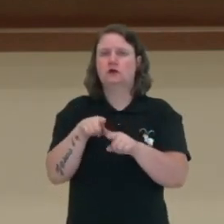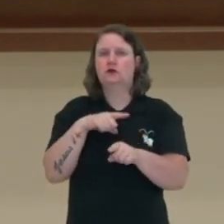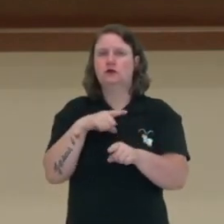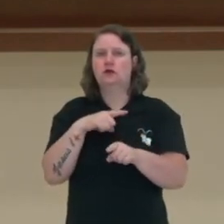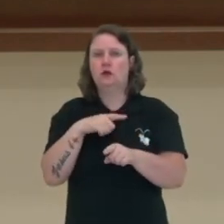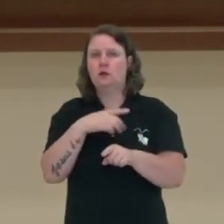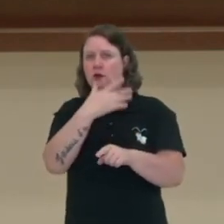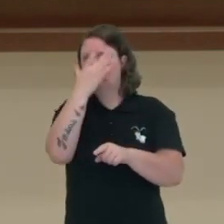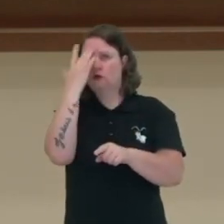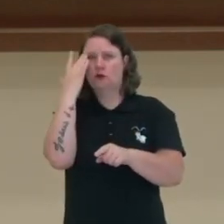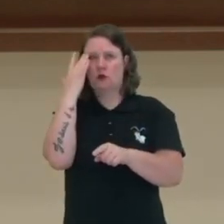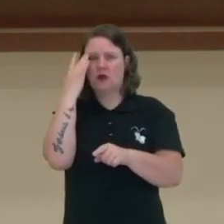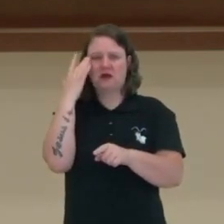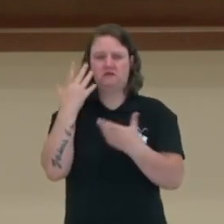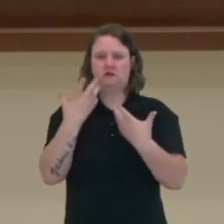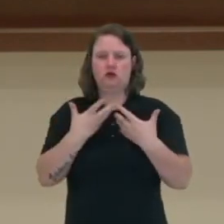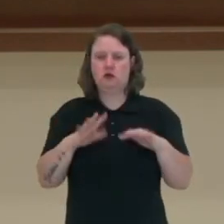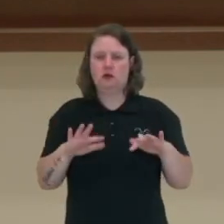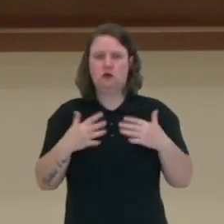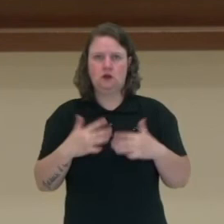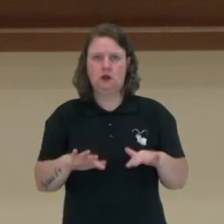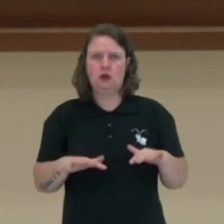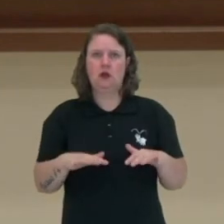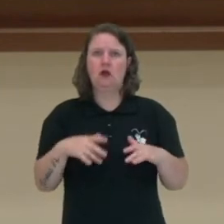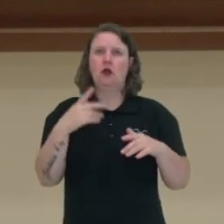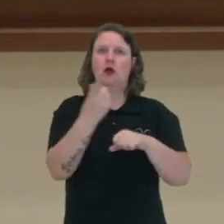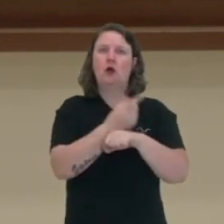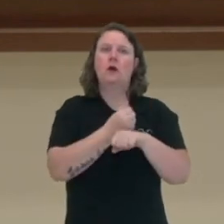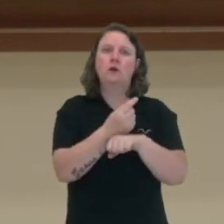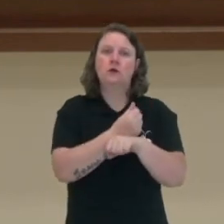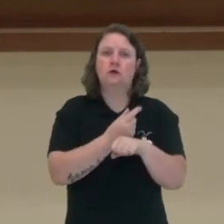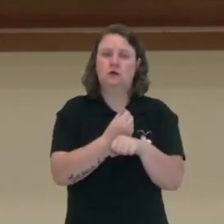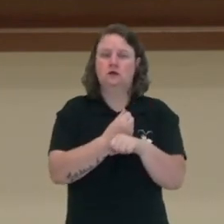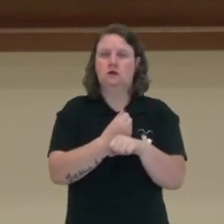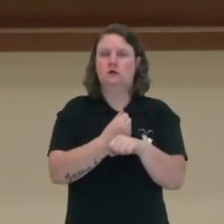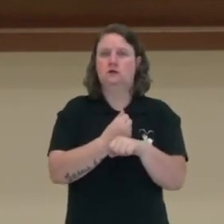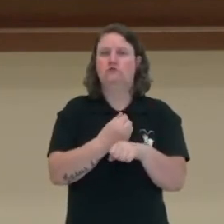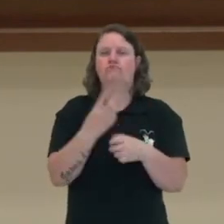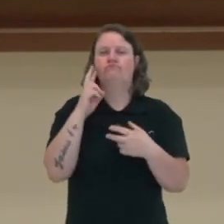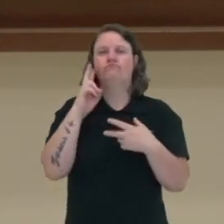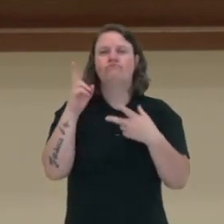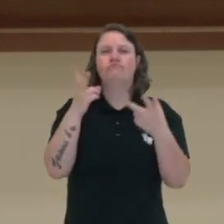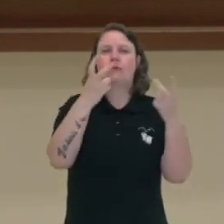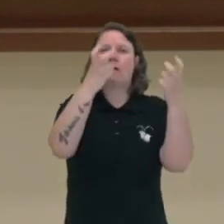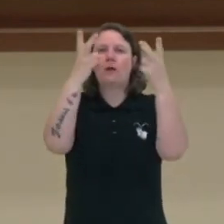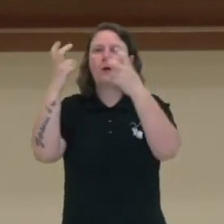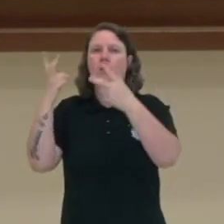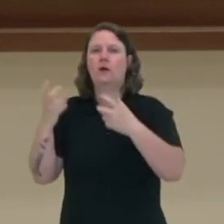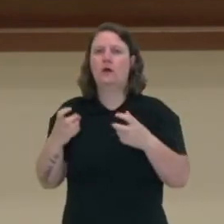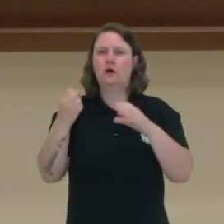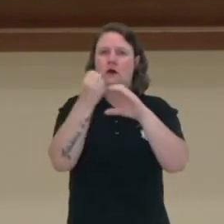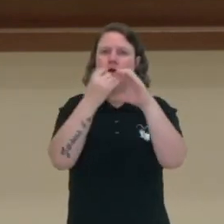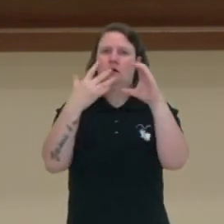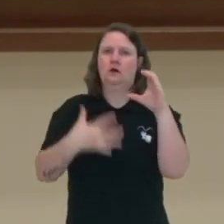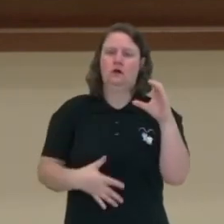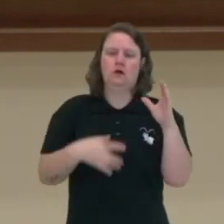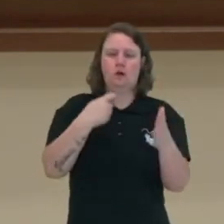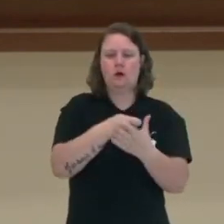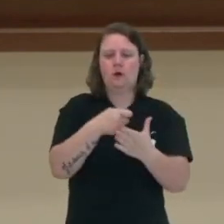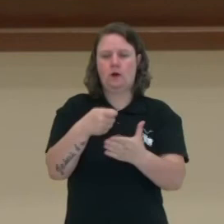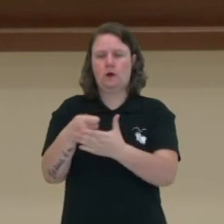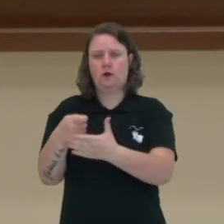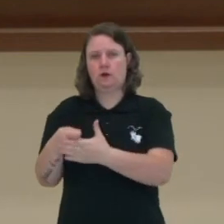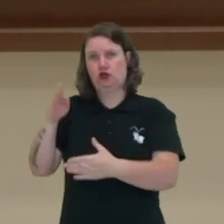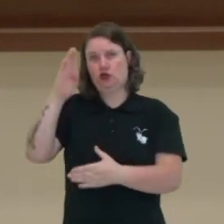partidárias ao governo capitalista. Então, se você observar em sentidos gerais, as características das ditaduras e o